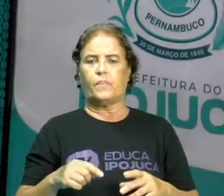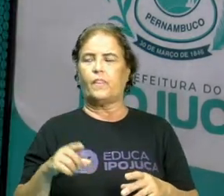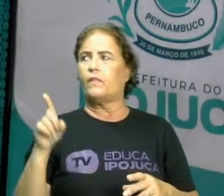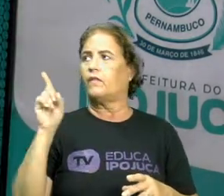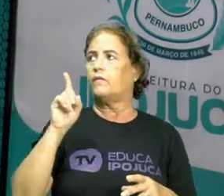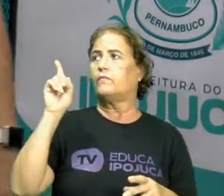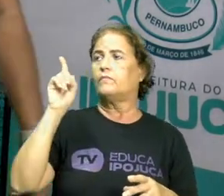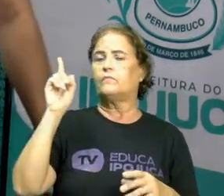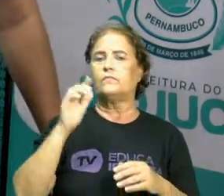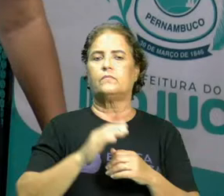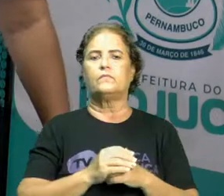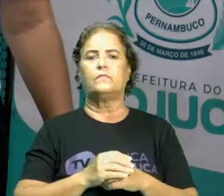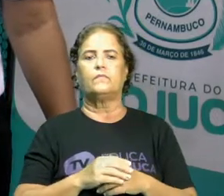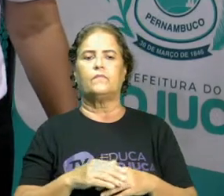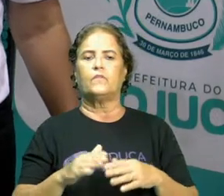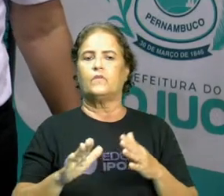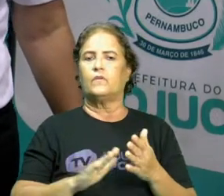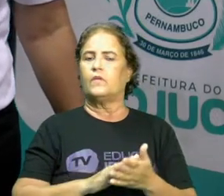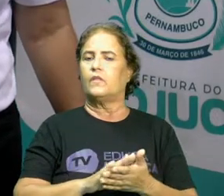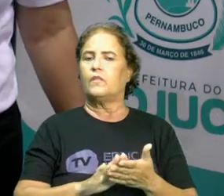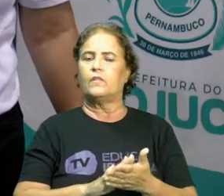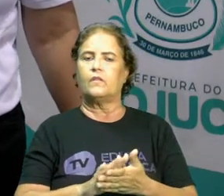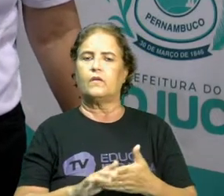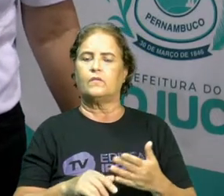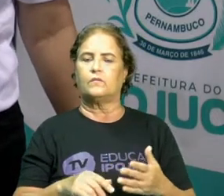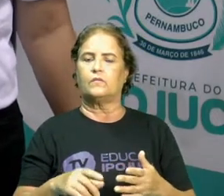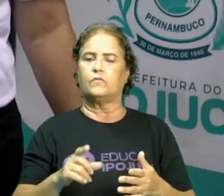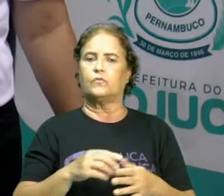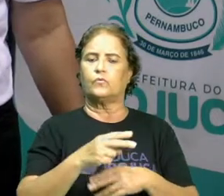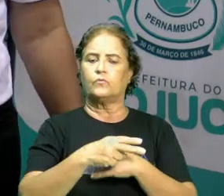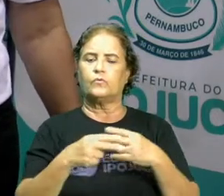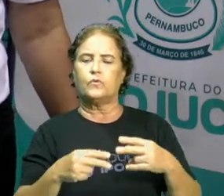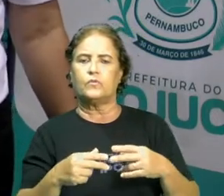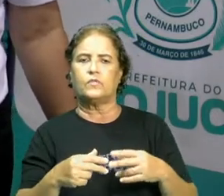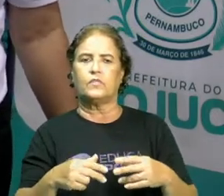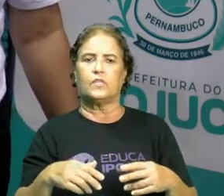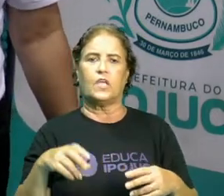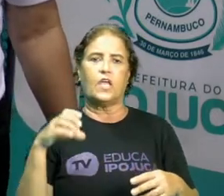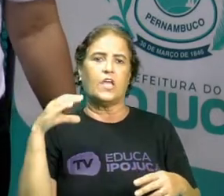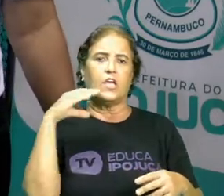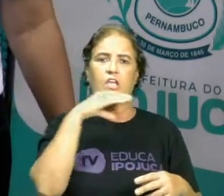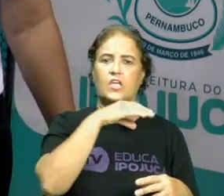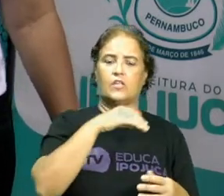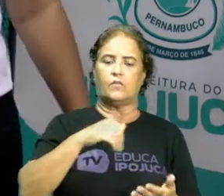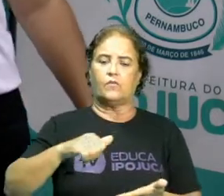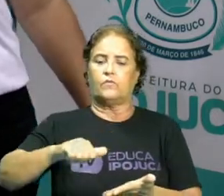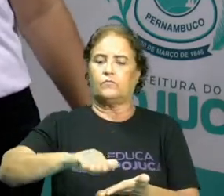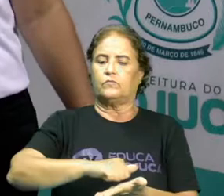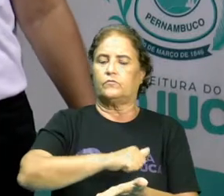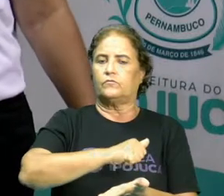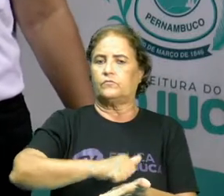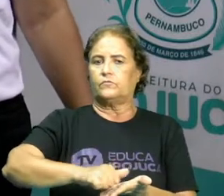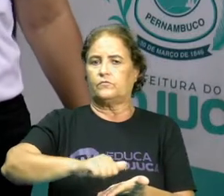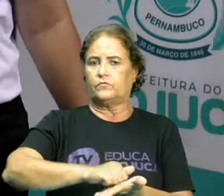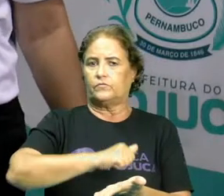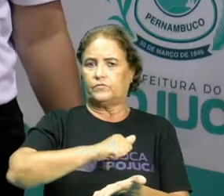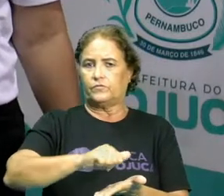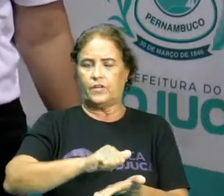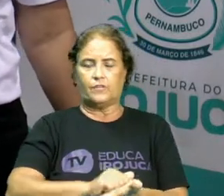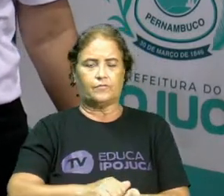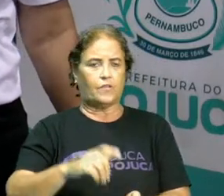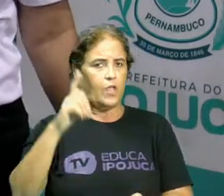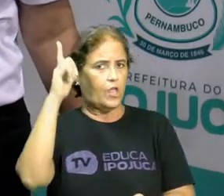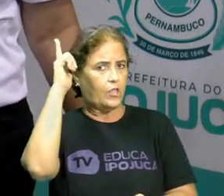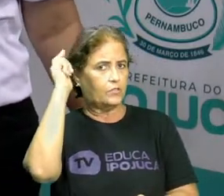Aparelhos resistivos, nada mais é aparelho elétrico que esquenta. Tipo, ferro elétrico, a nossa famosa